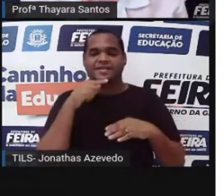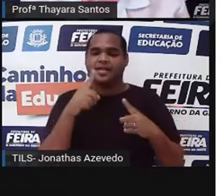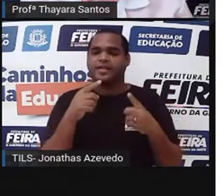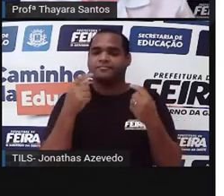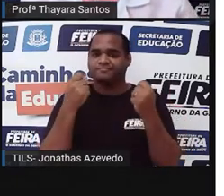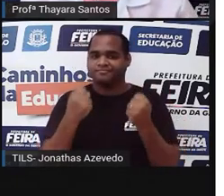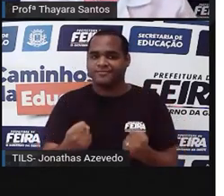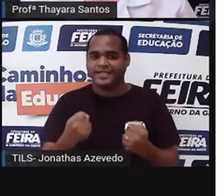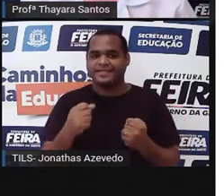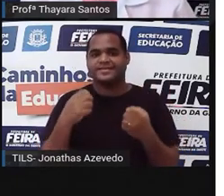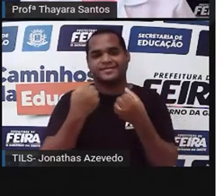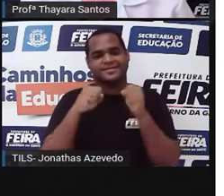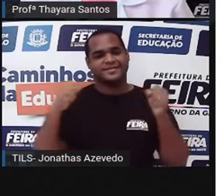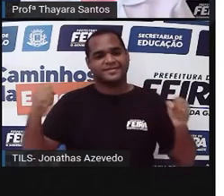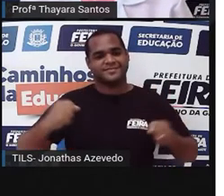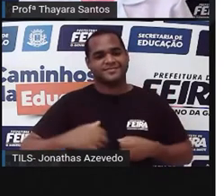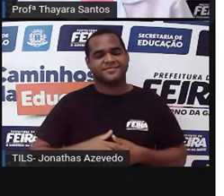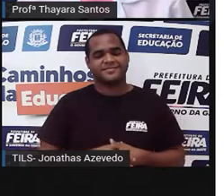grande.